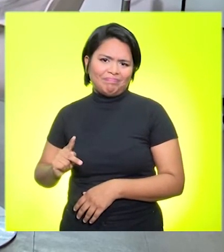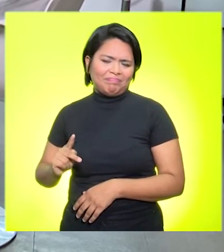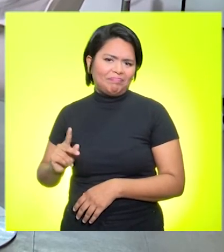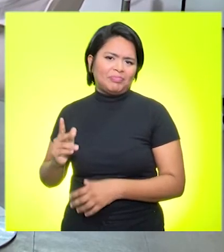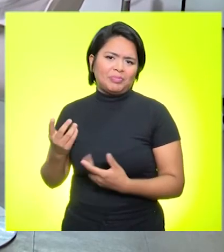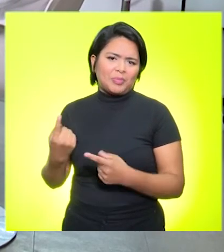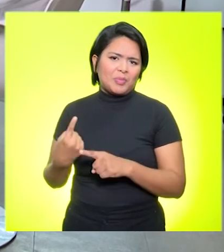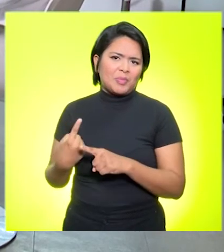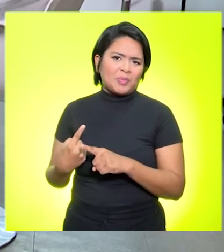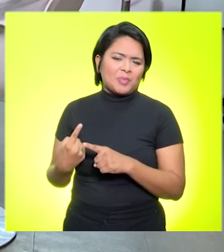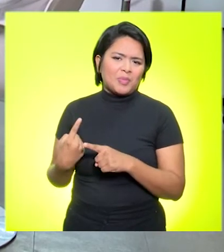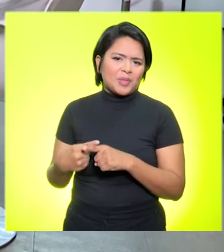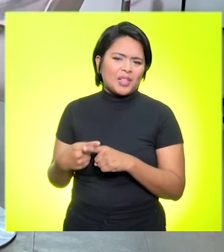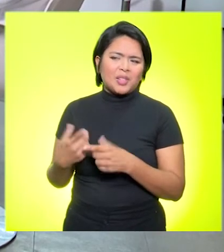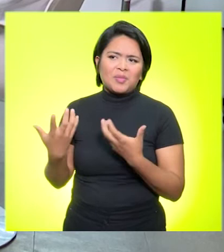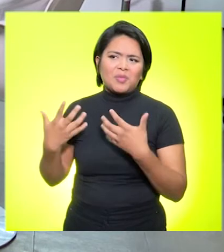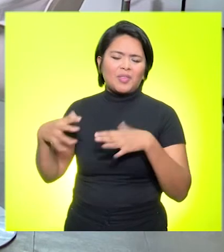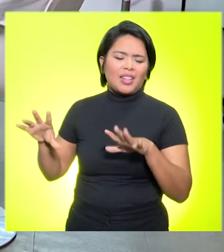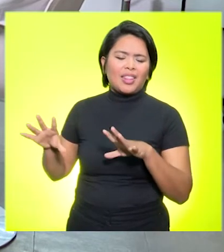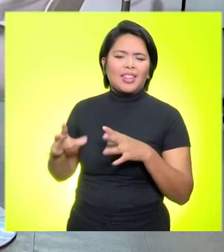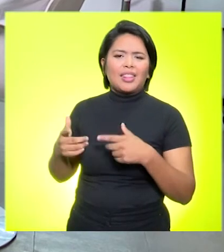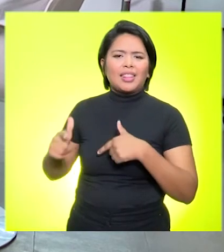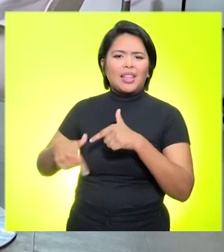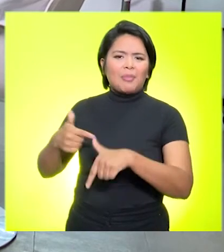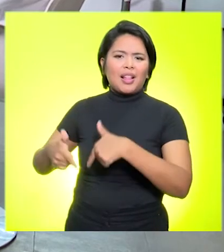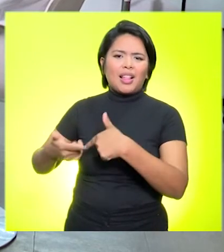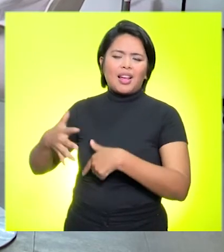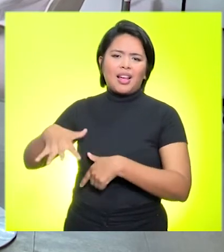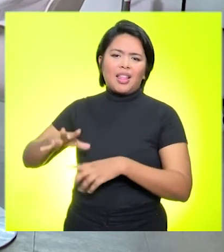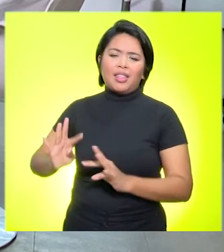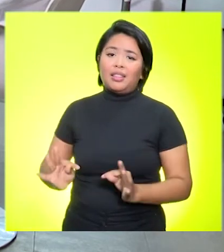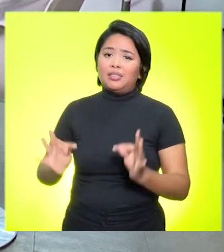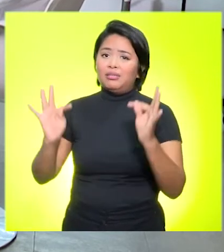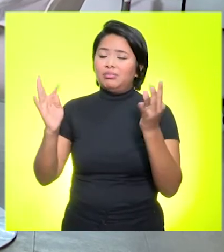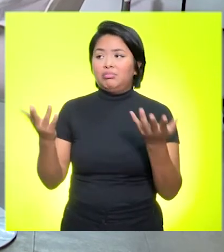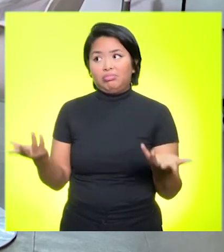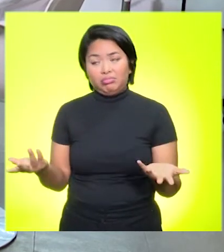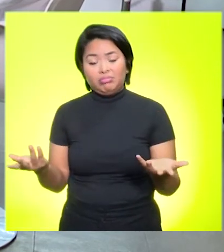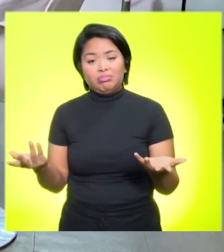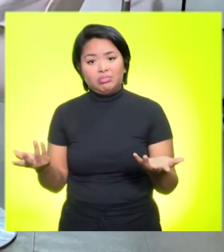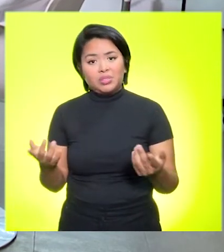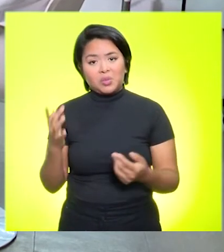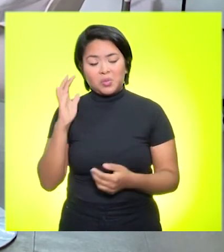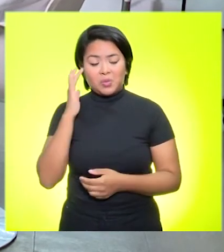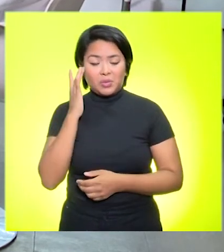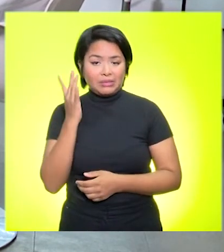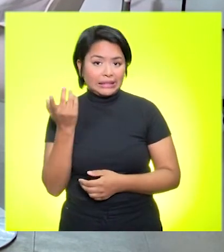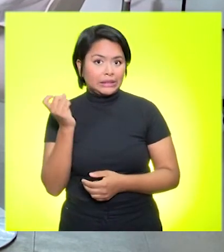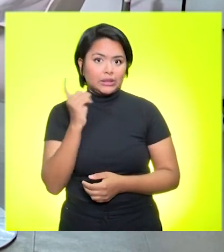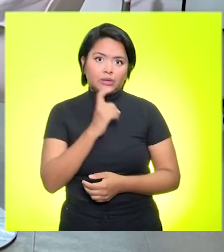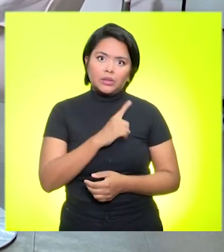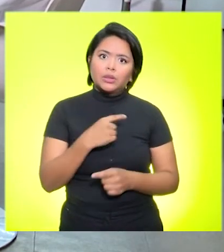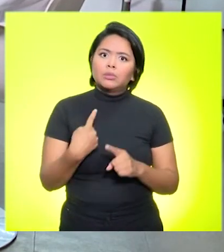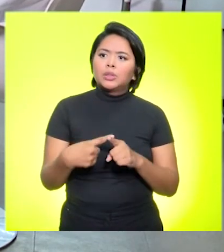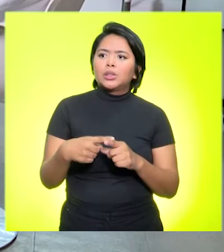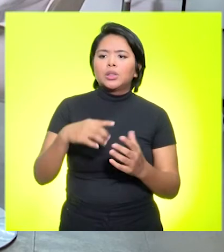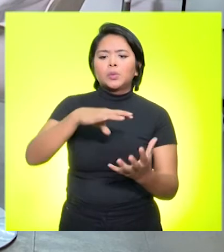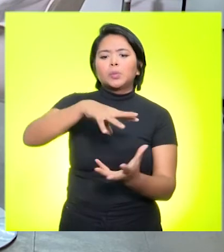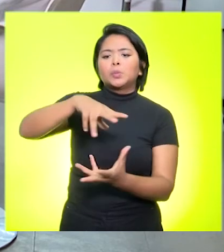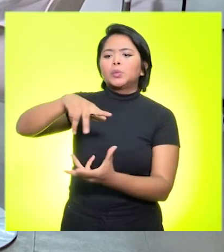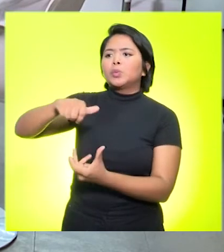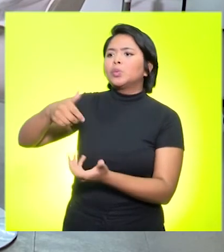tecnologias. Eu acho que essa é uma tomada muito radical, afinal de contas, o mundo todo gira em torno de